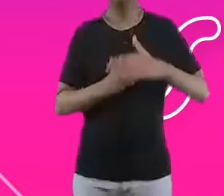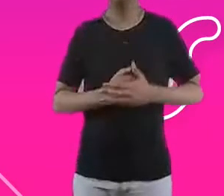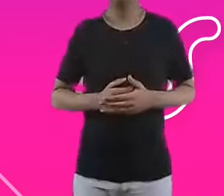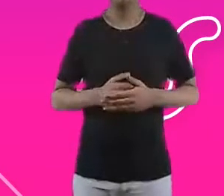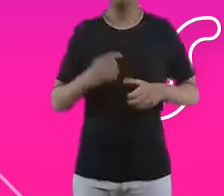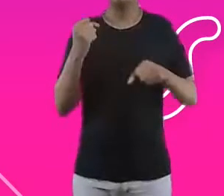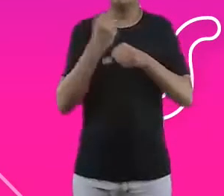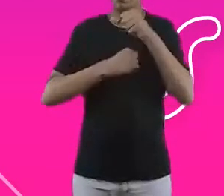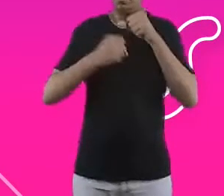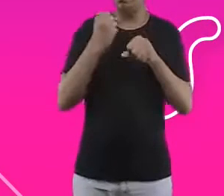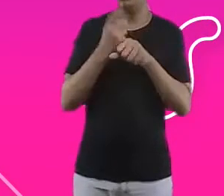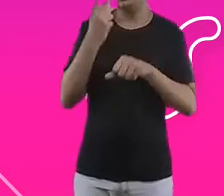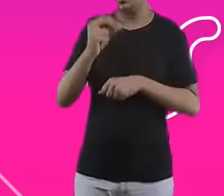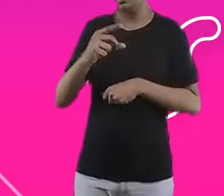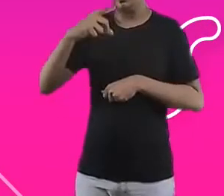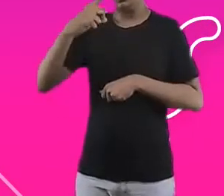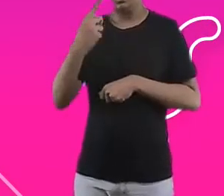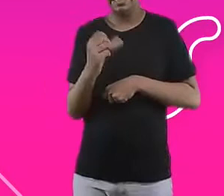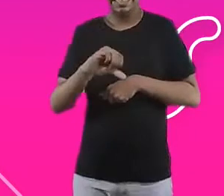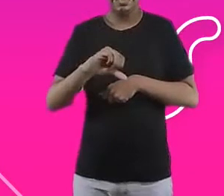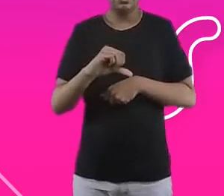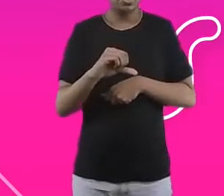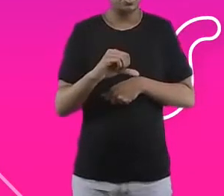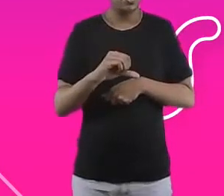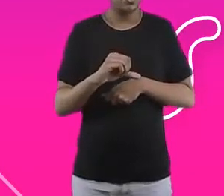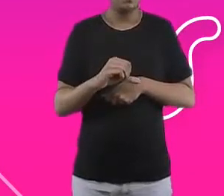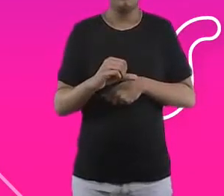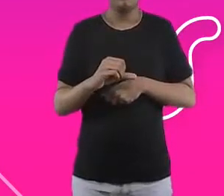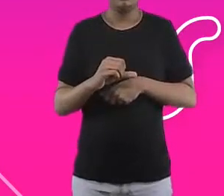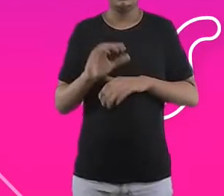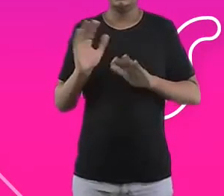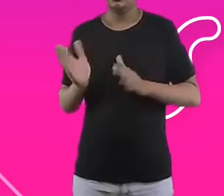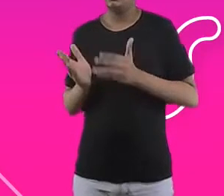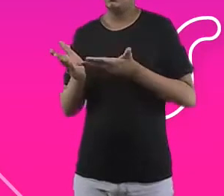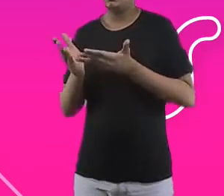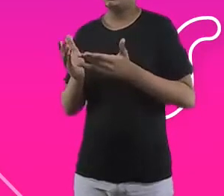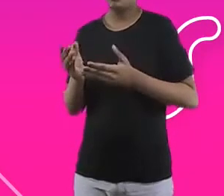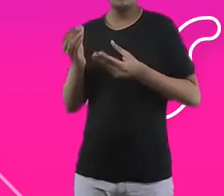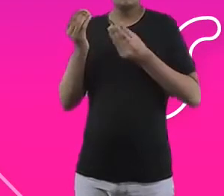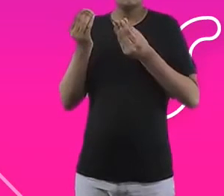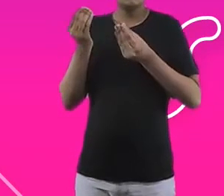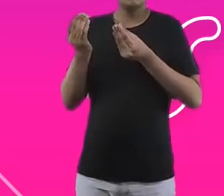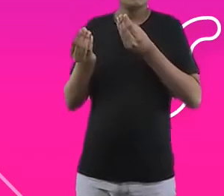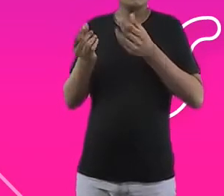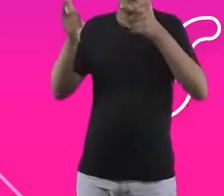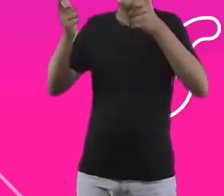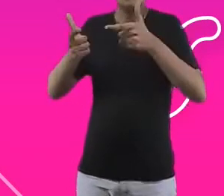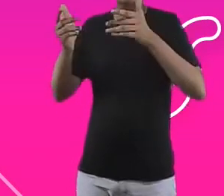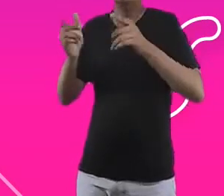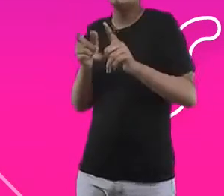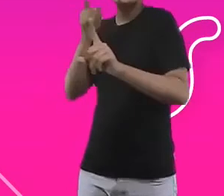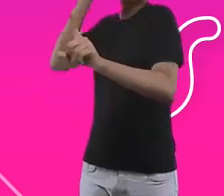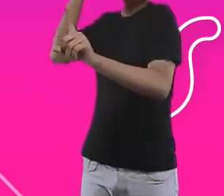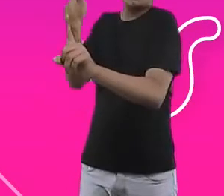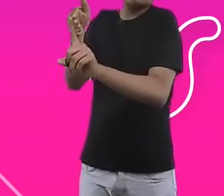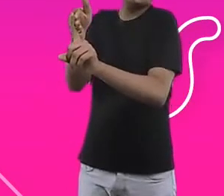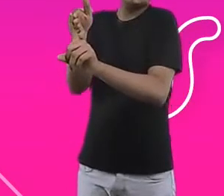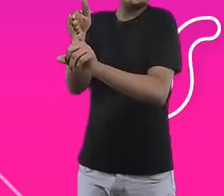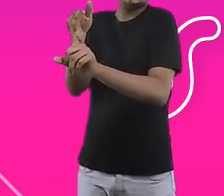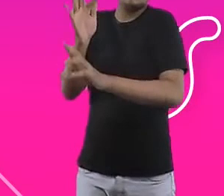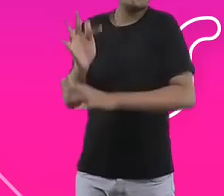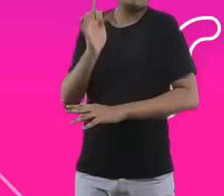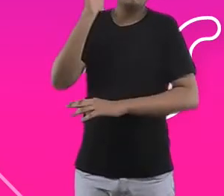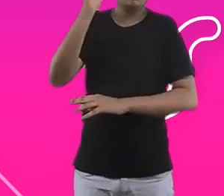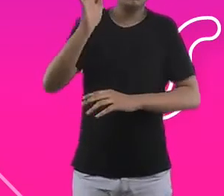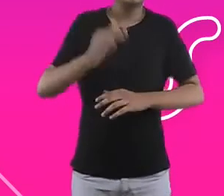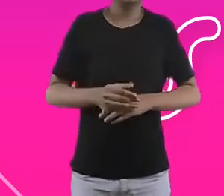pouco essa visão sobre onde a AMA pode chegar, a gente também lançou a primeira água em lata do Brasil, que para a gente foi uma grande conquista, porque a